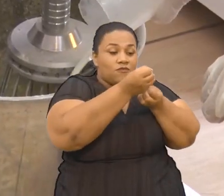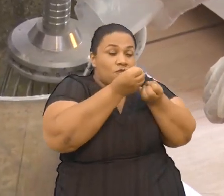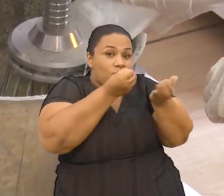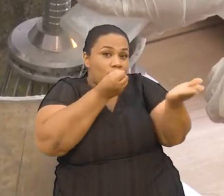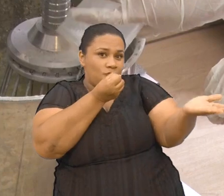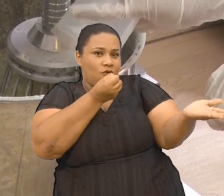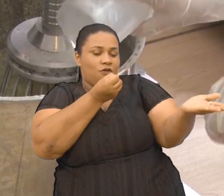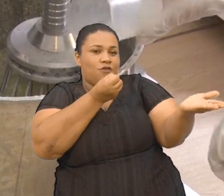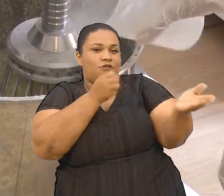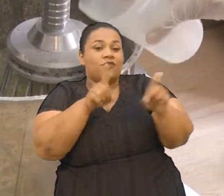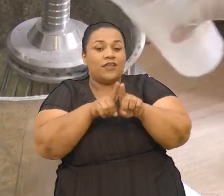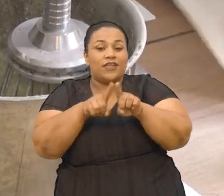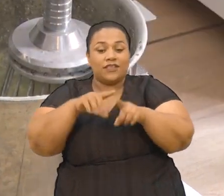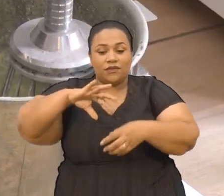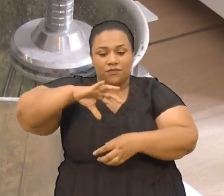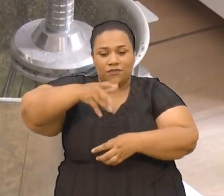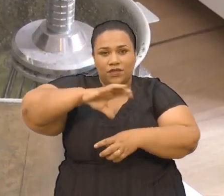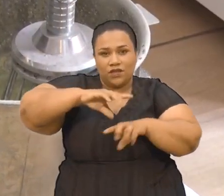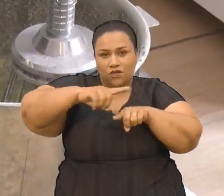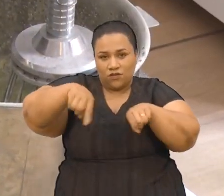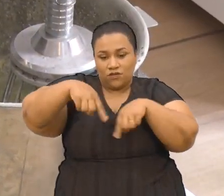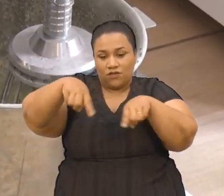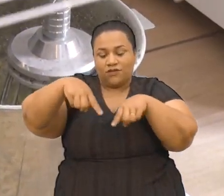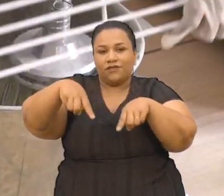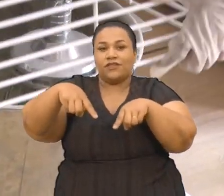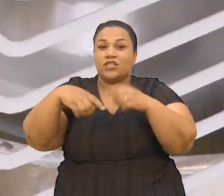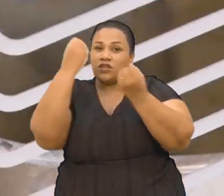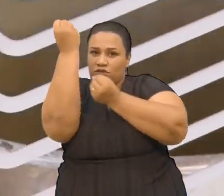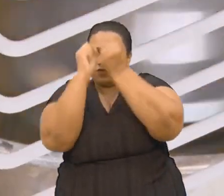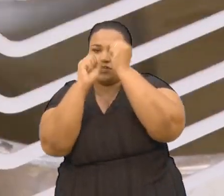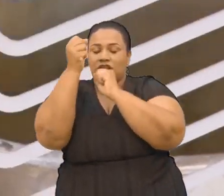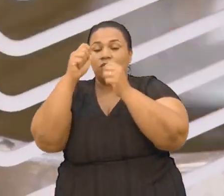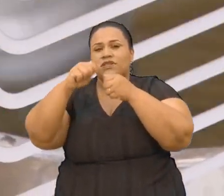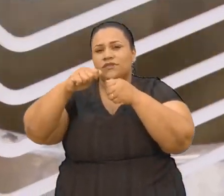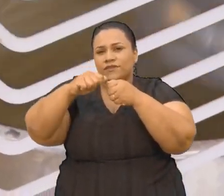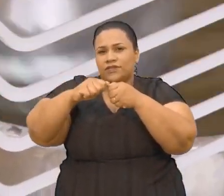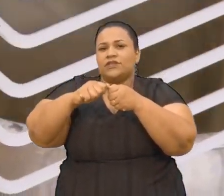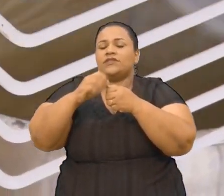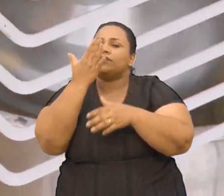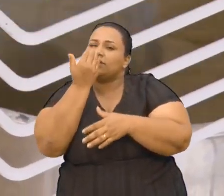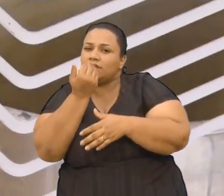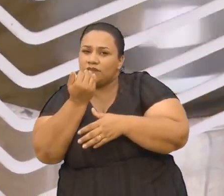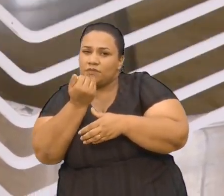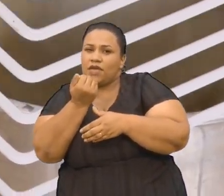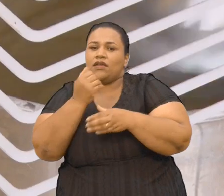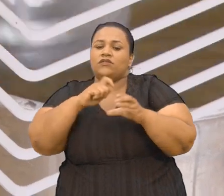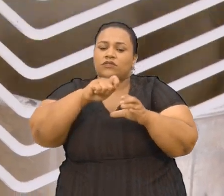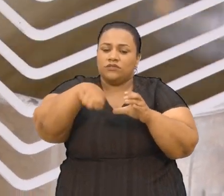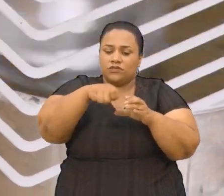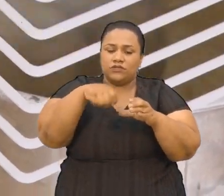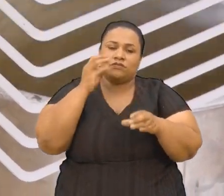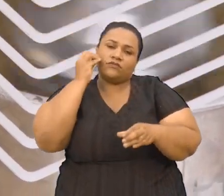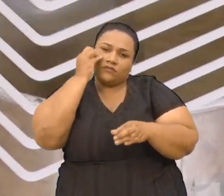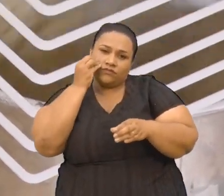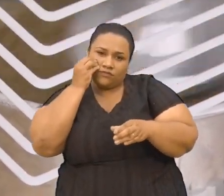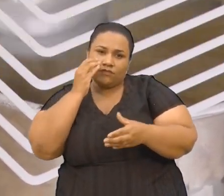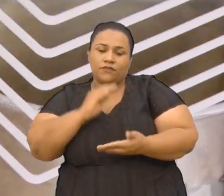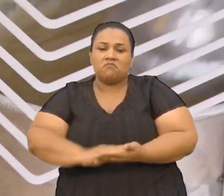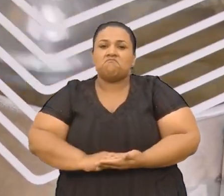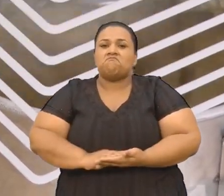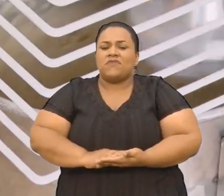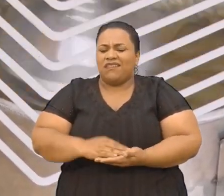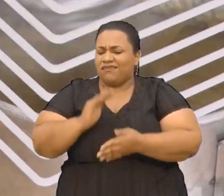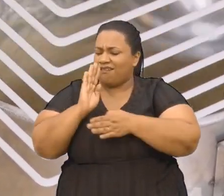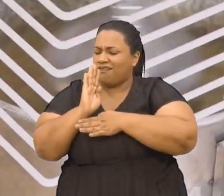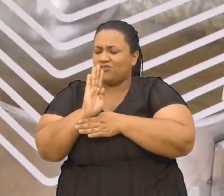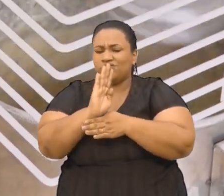batedeira Industrial Para que eles possam Estar fazendo Essa parte De processamento Desses alimentos Que tem sido De grande